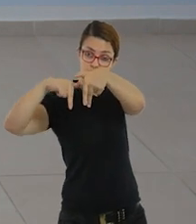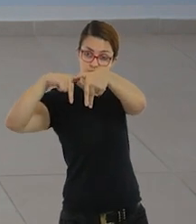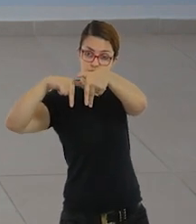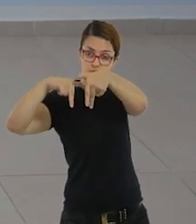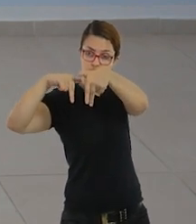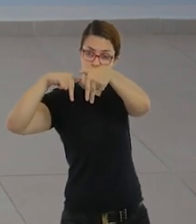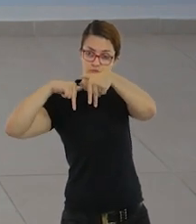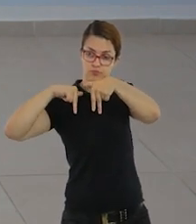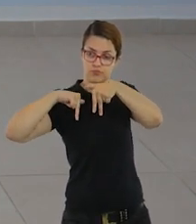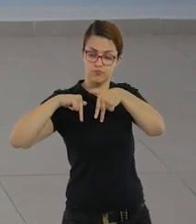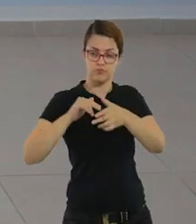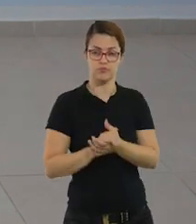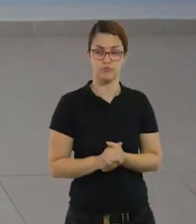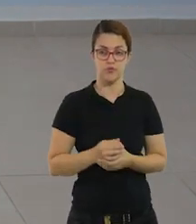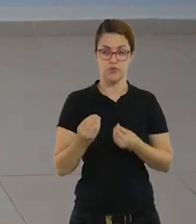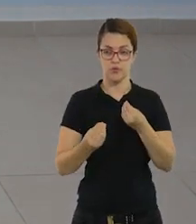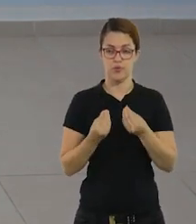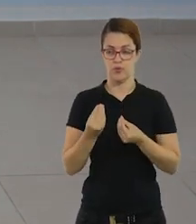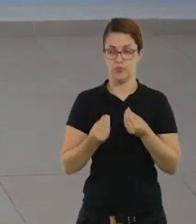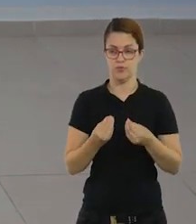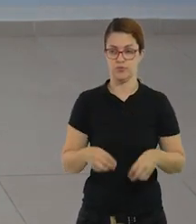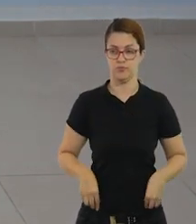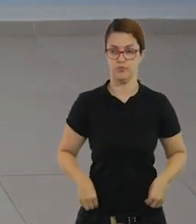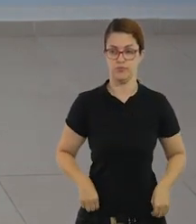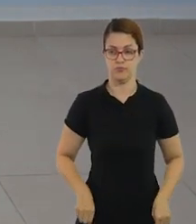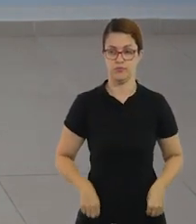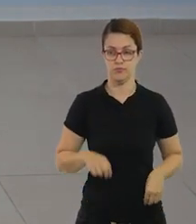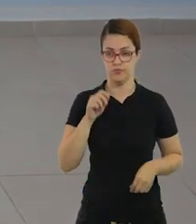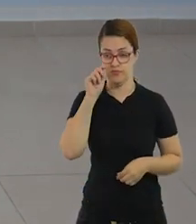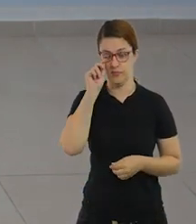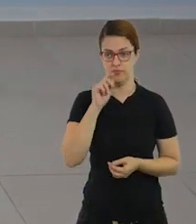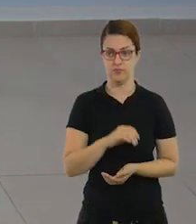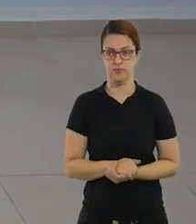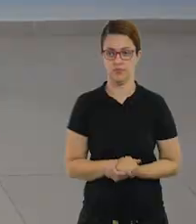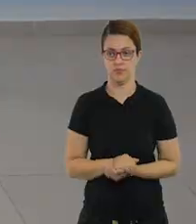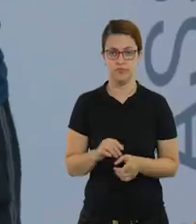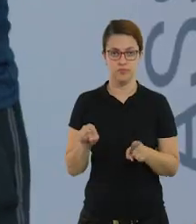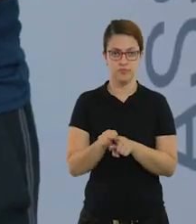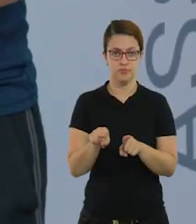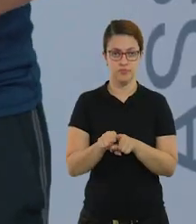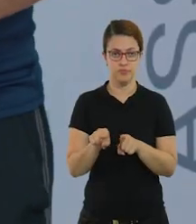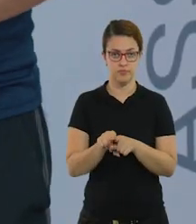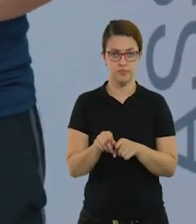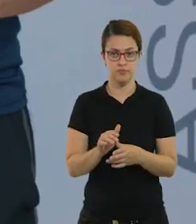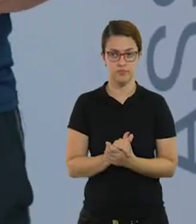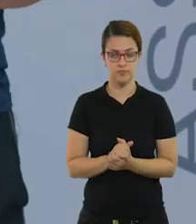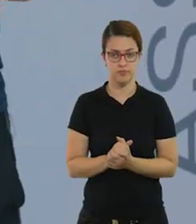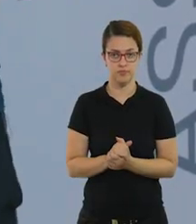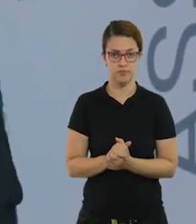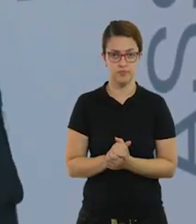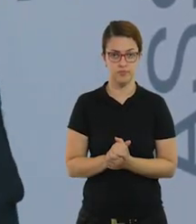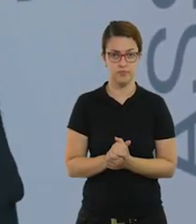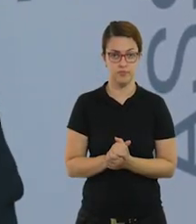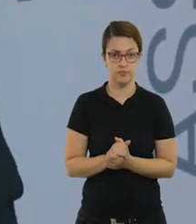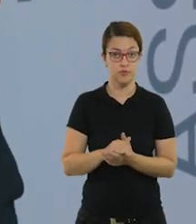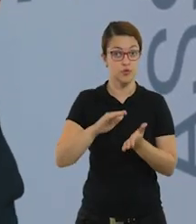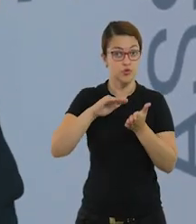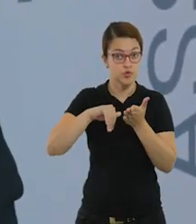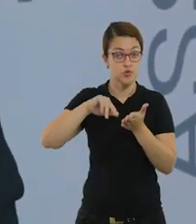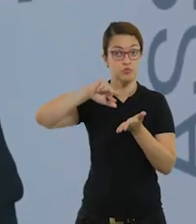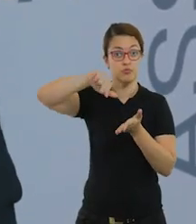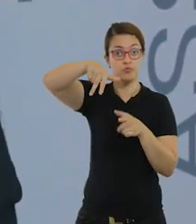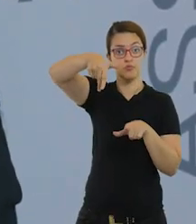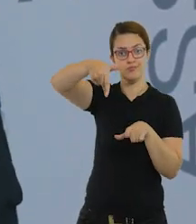iniciar na primeira coluna, tá bom? Vamos ver como é que fica? E também a gente tira o